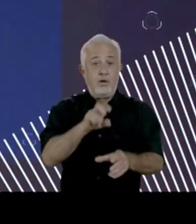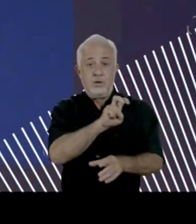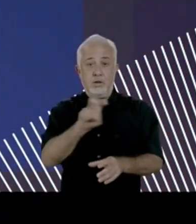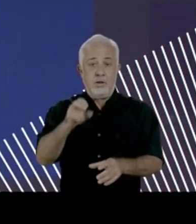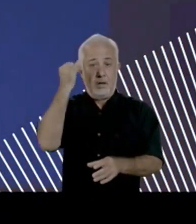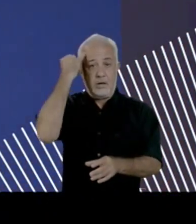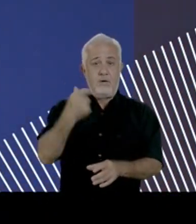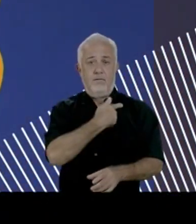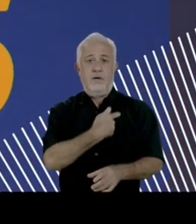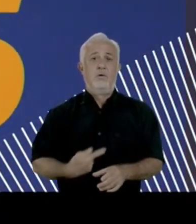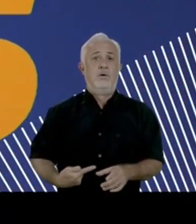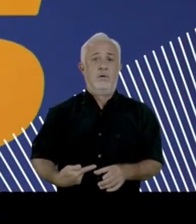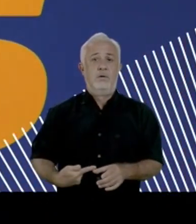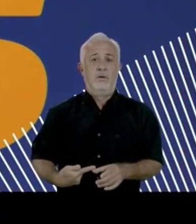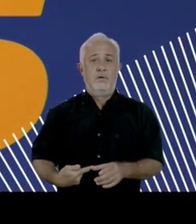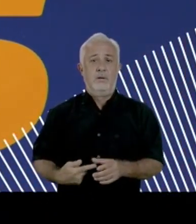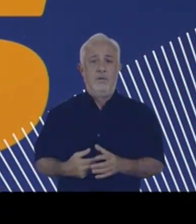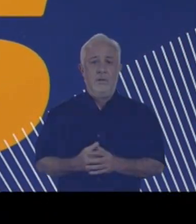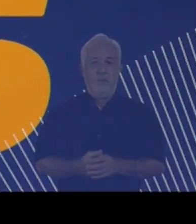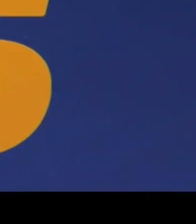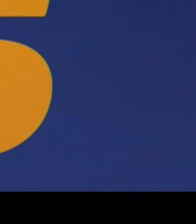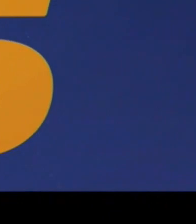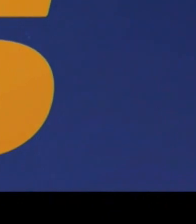5-5. Irá já governador.